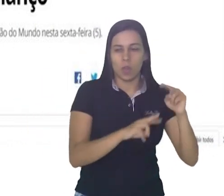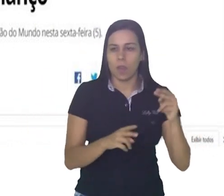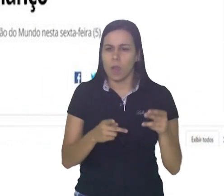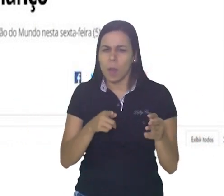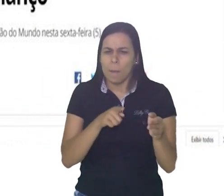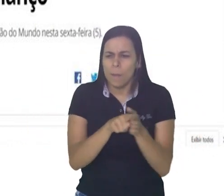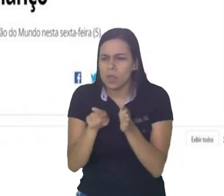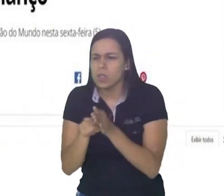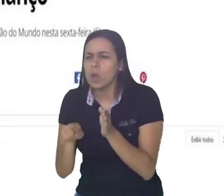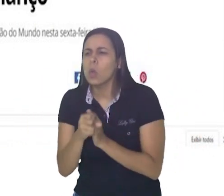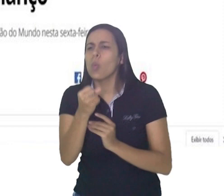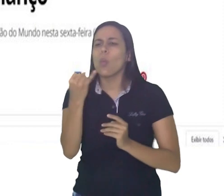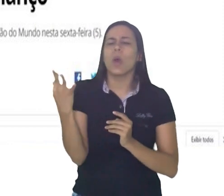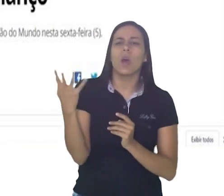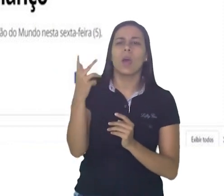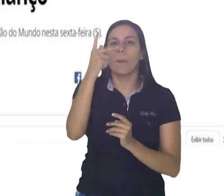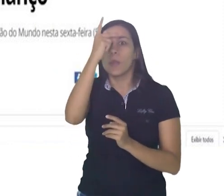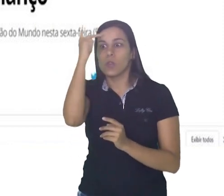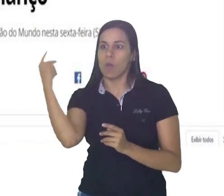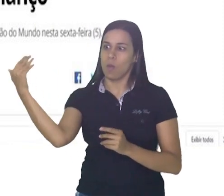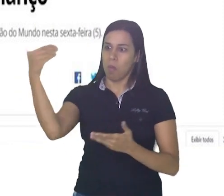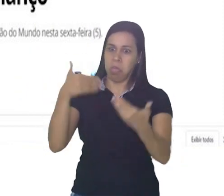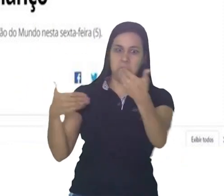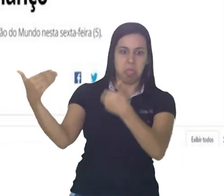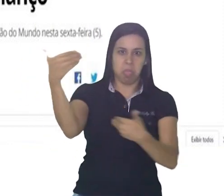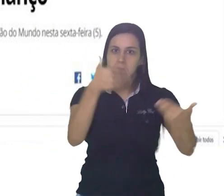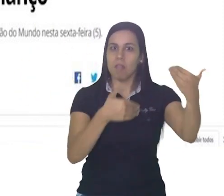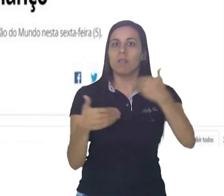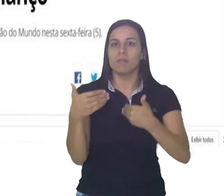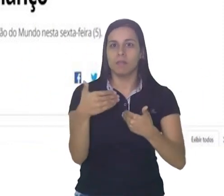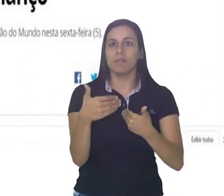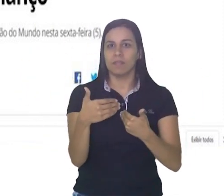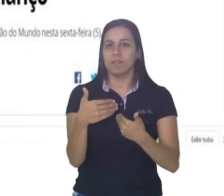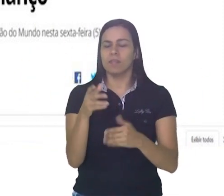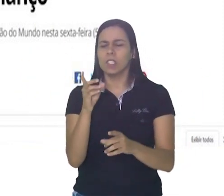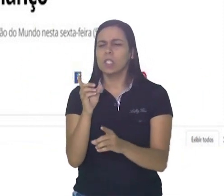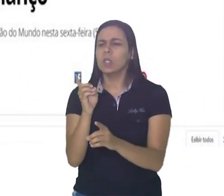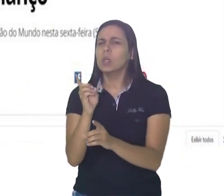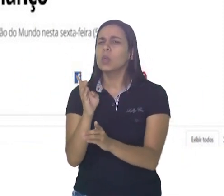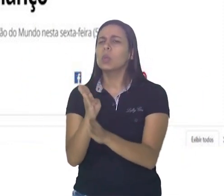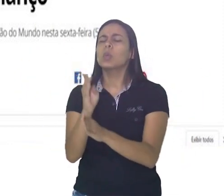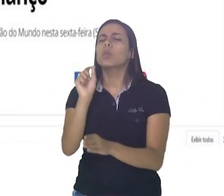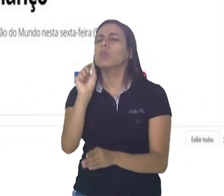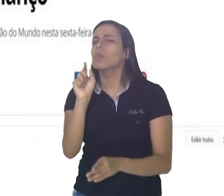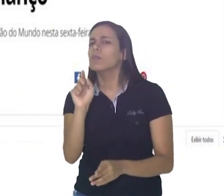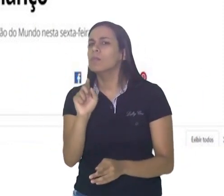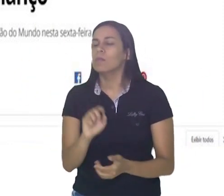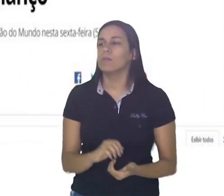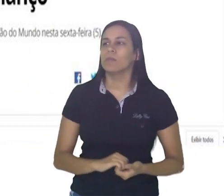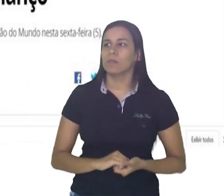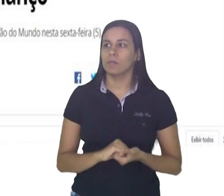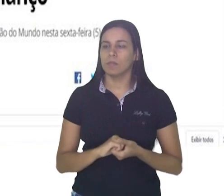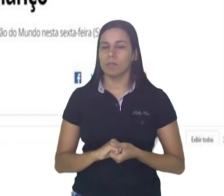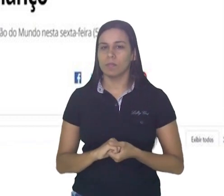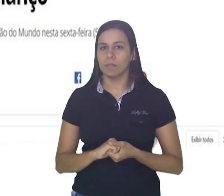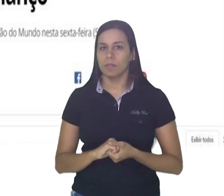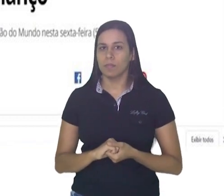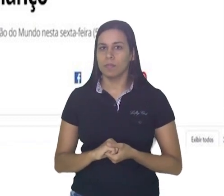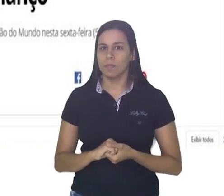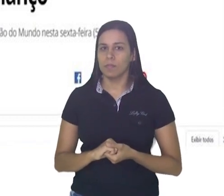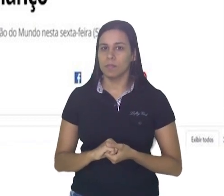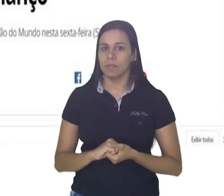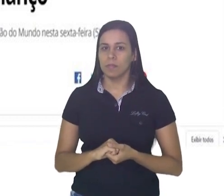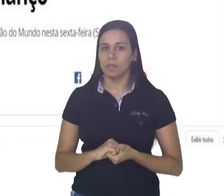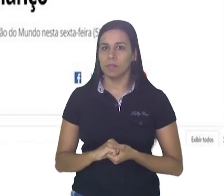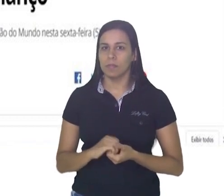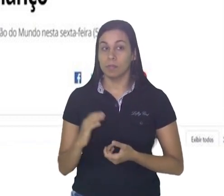quantas pessoas participaram deste evento. Veja o que ele encontrou. Vamos ver o resultado da pesquisa de Marcos?